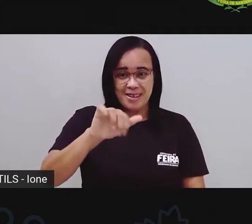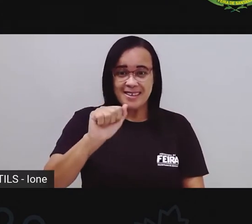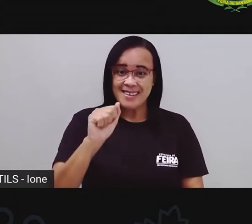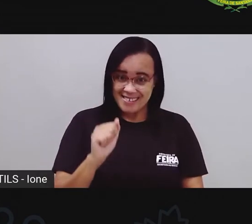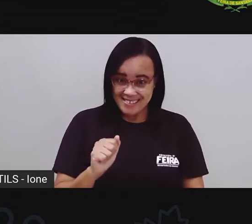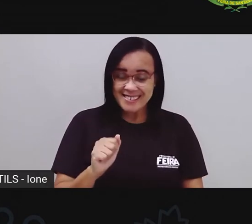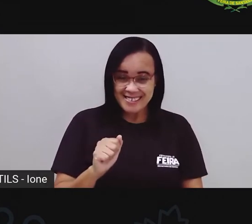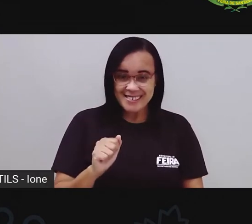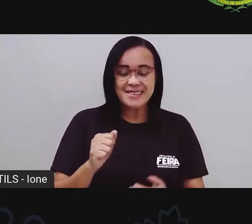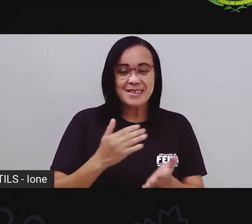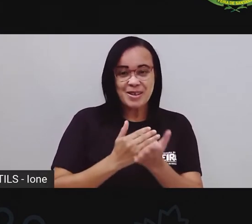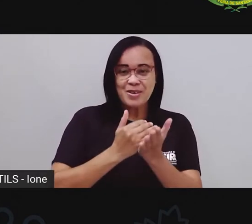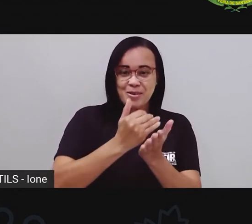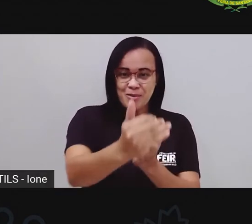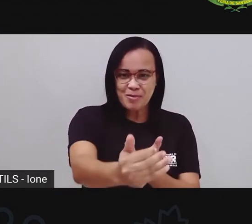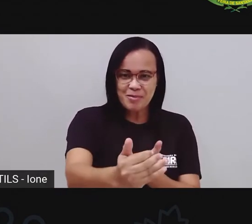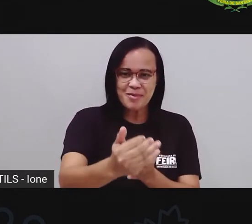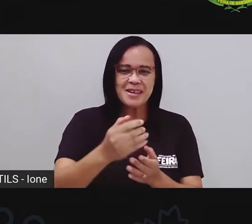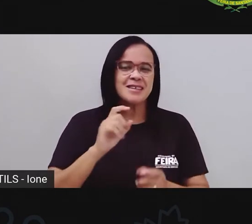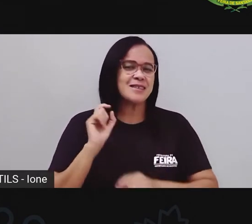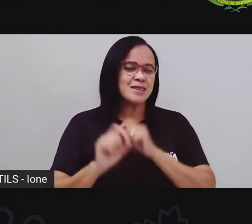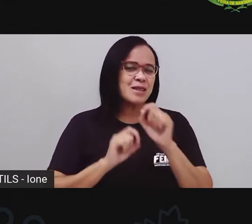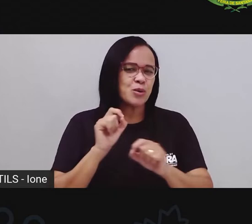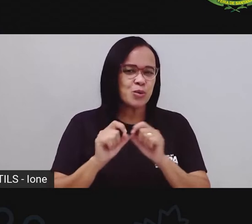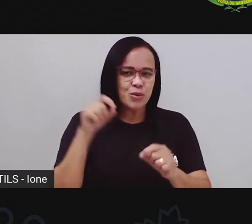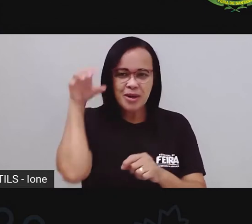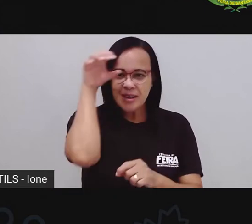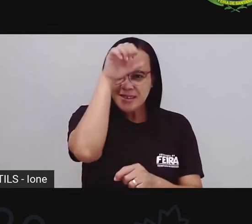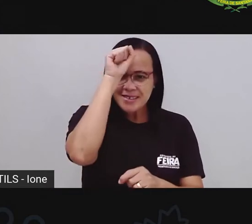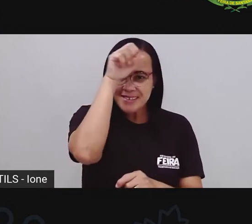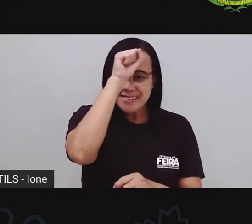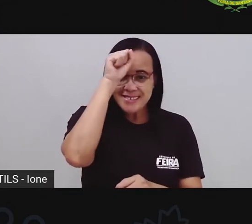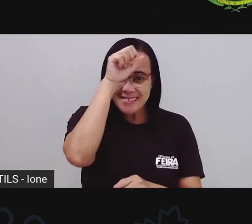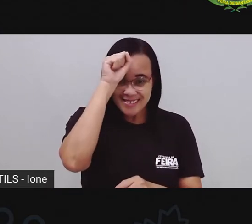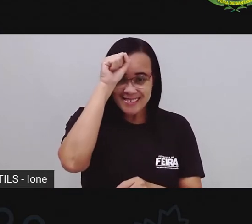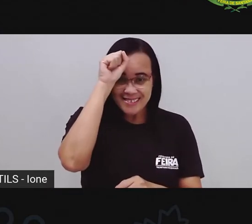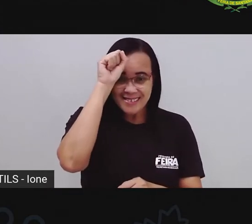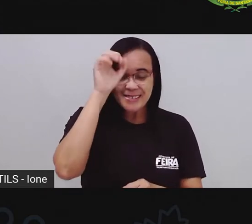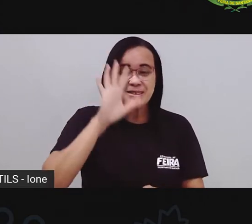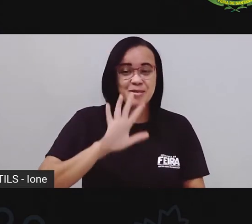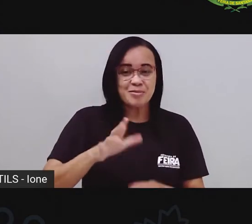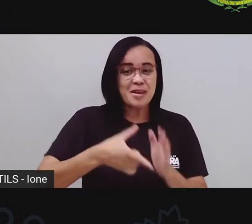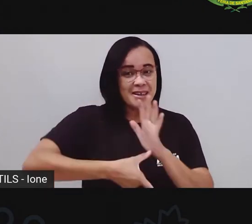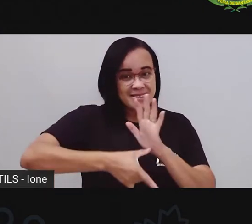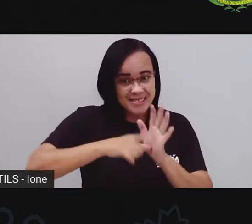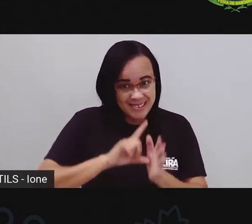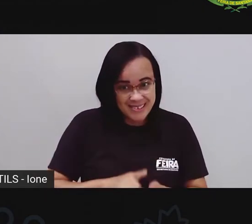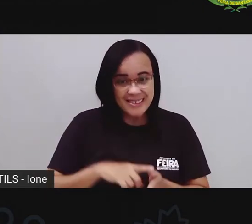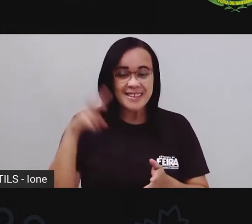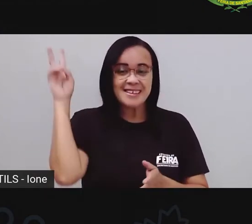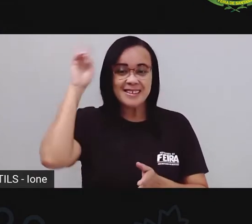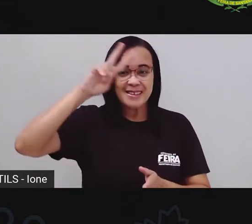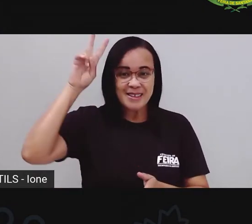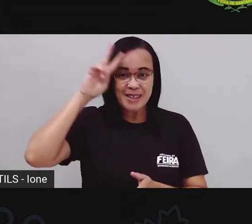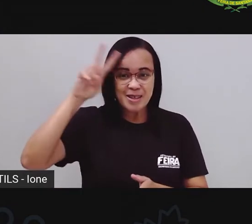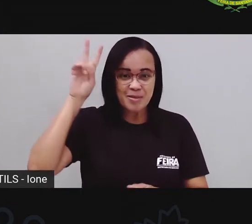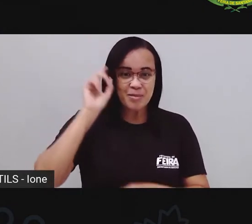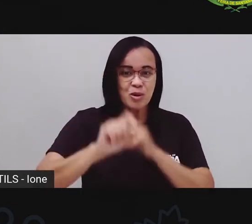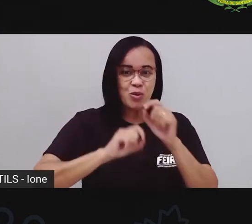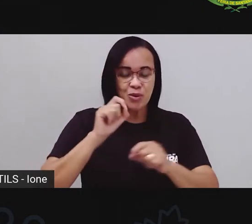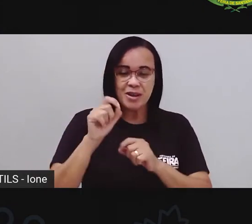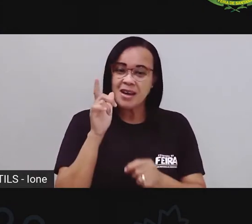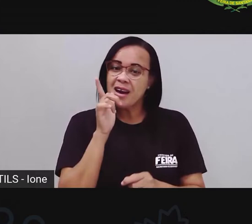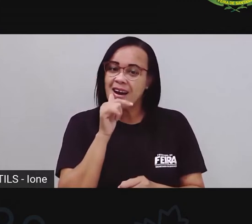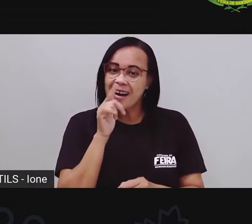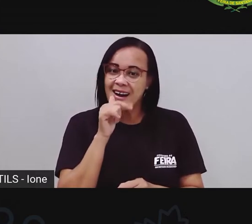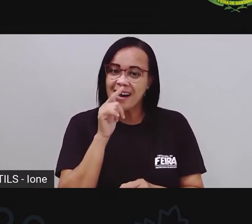começar aquele momento de conhecimento. A gente tem que dar aqueles recadinhos, né? Já tomaram água de vocês,